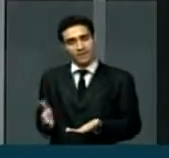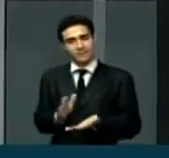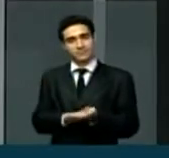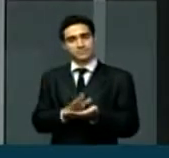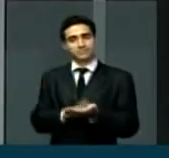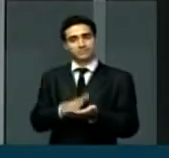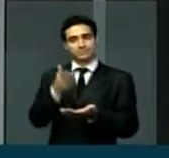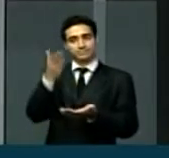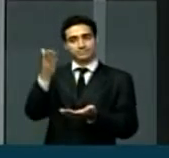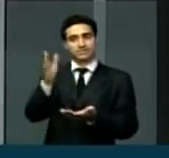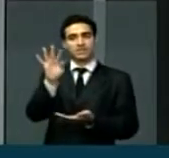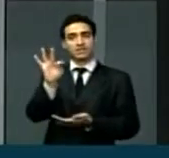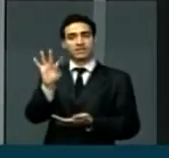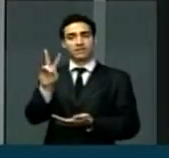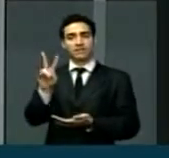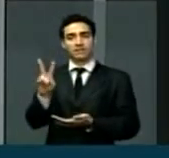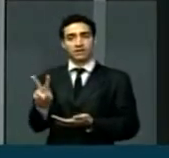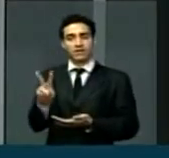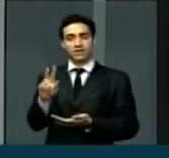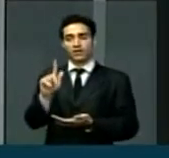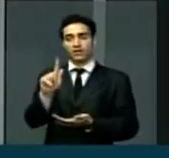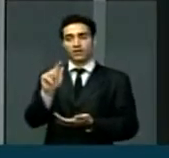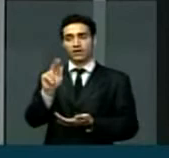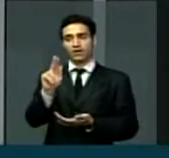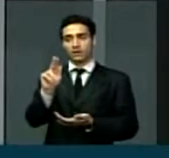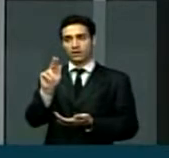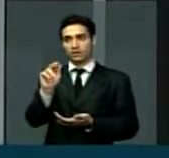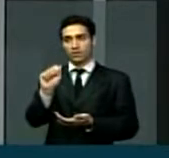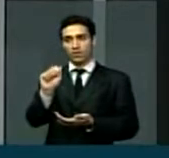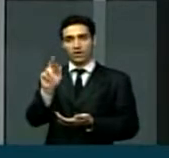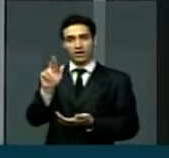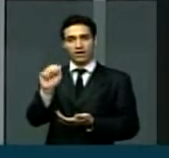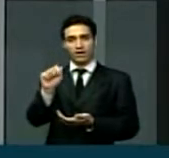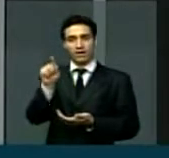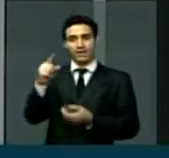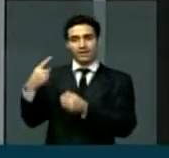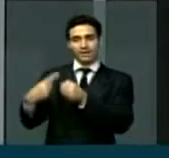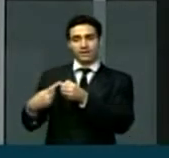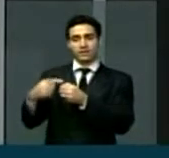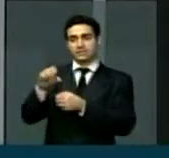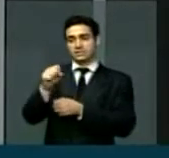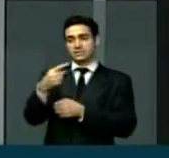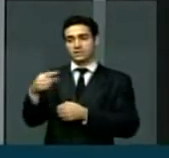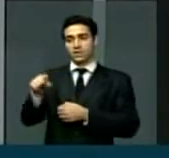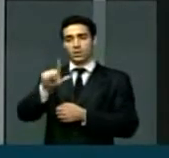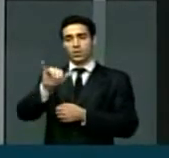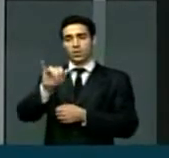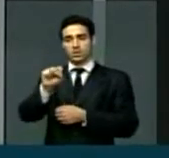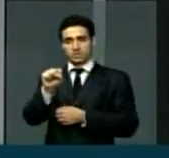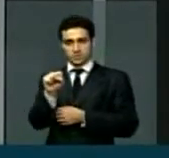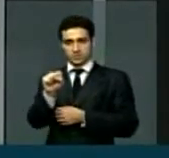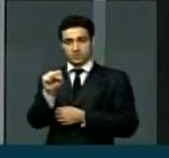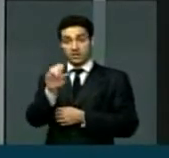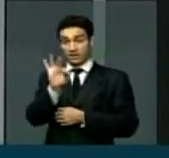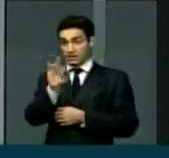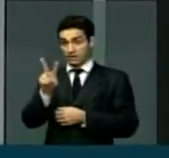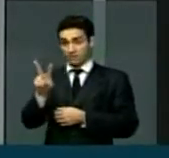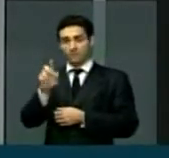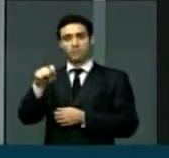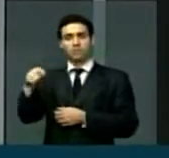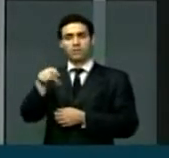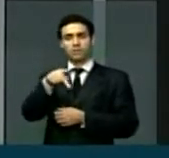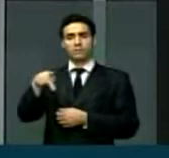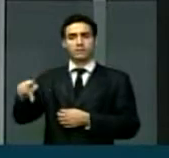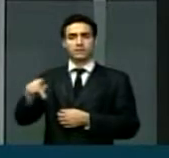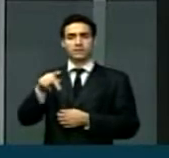à TV Guará, de São Luís, Estado do Maranhão. A TV Guará, que é presidida pelo